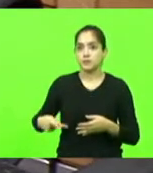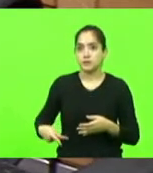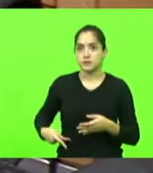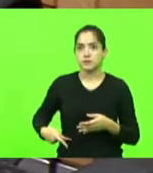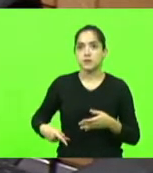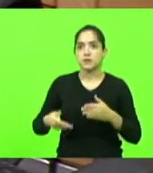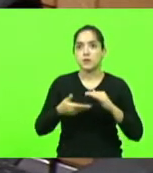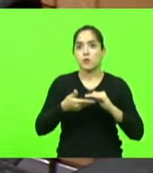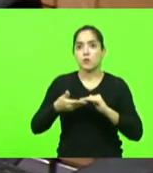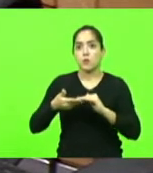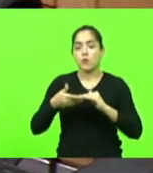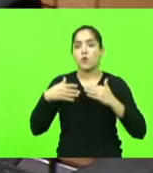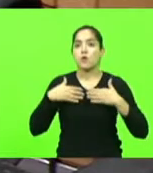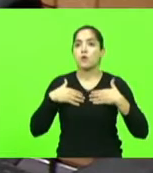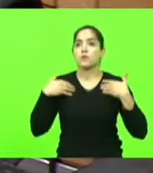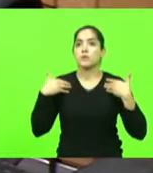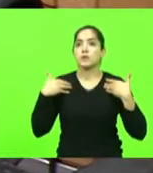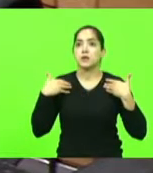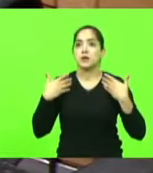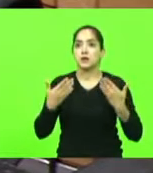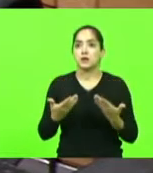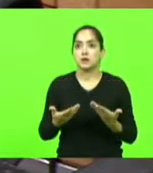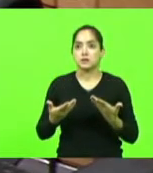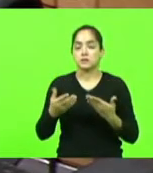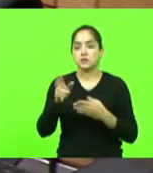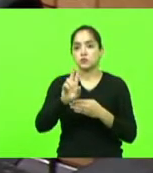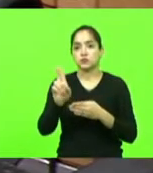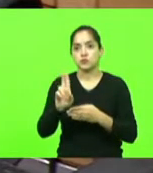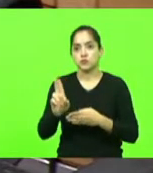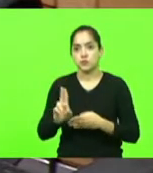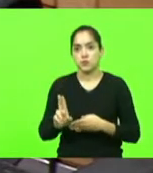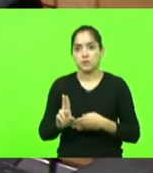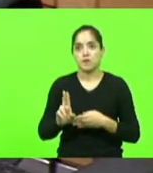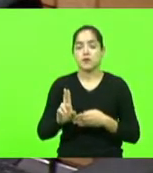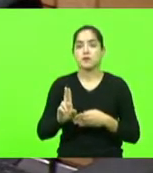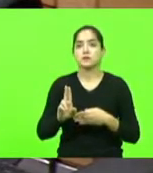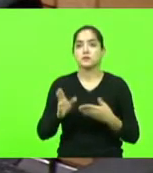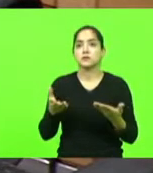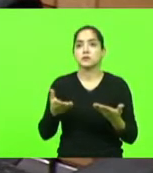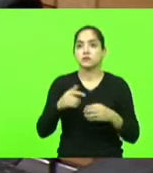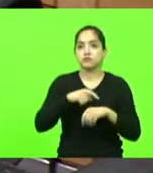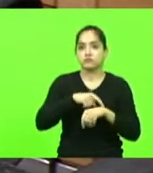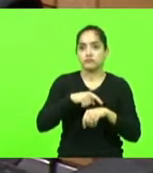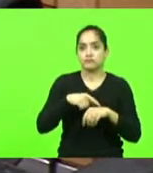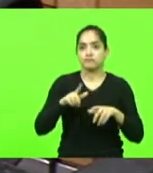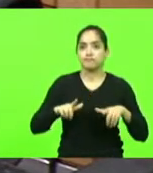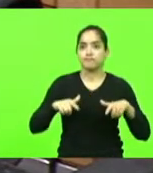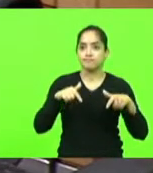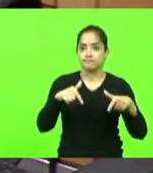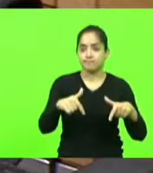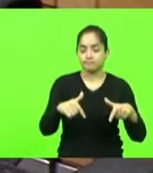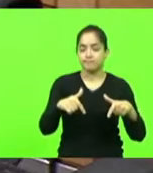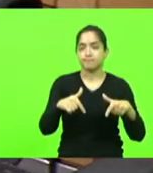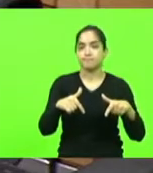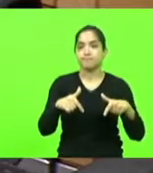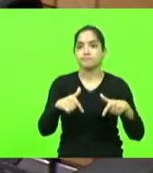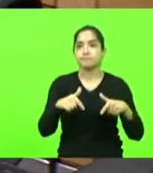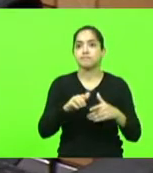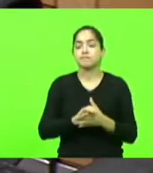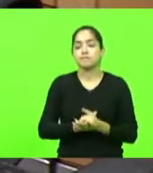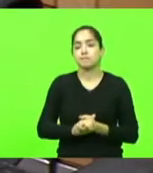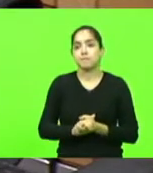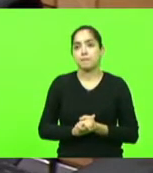a homenagem aos nominados, que na oportunidade receberam honrarias do Poder Legislativo.